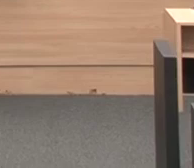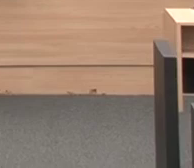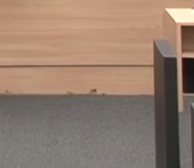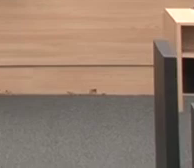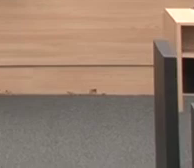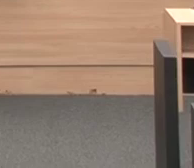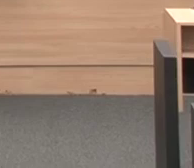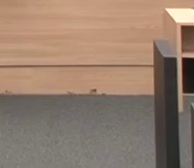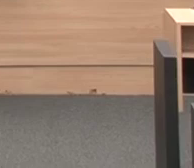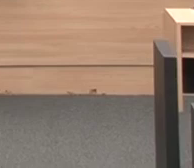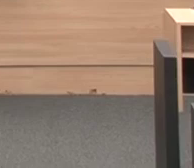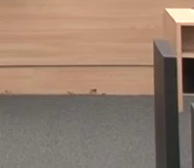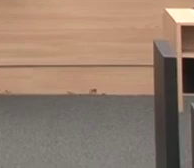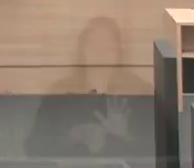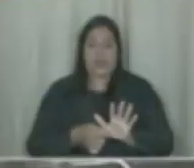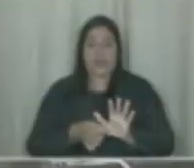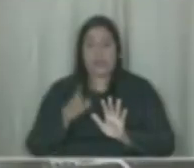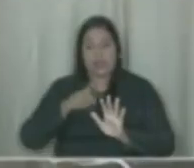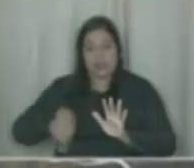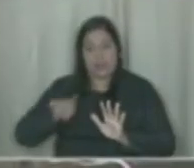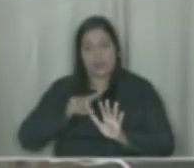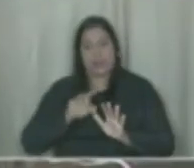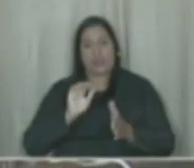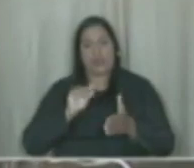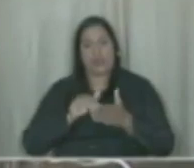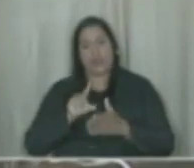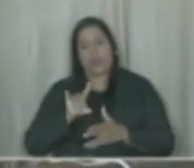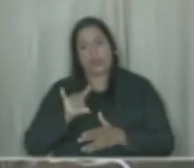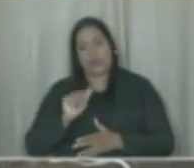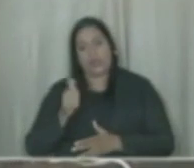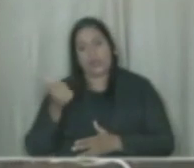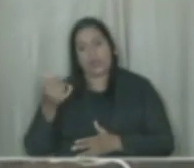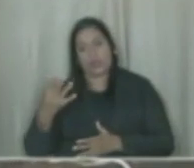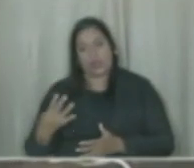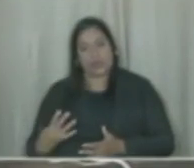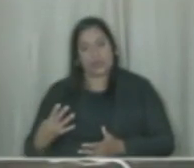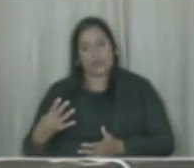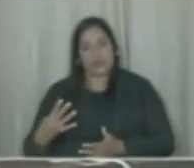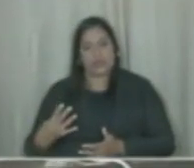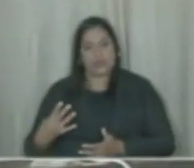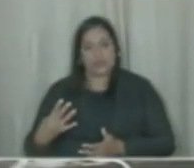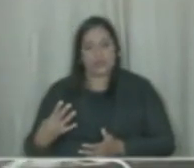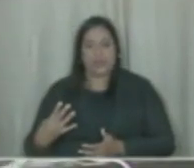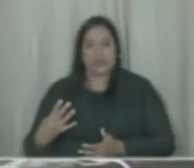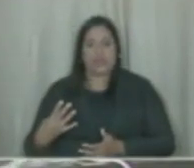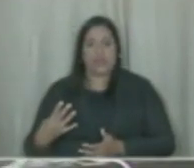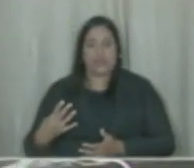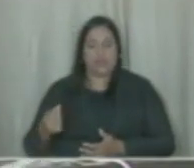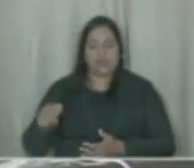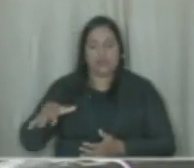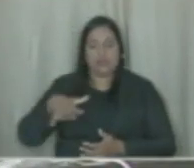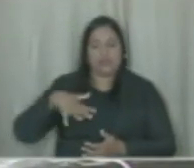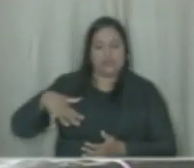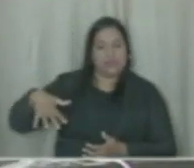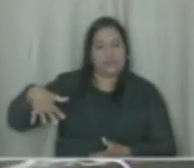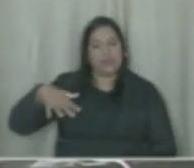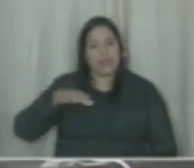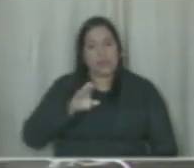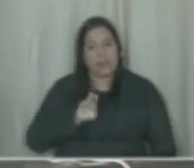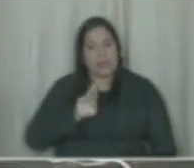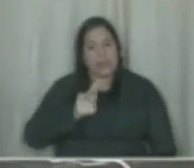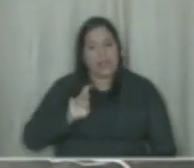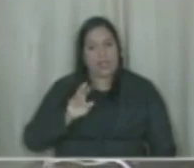ataques a partidos de esquerda. No último dia 14, ali nas imediações da BR